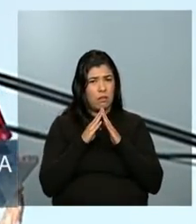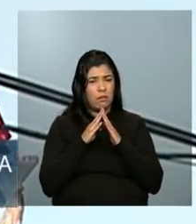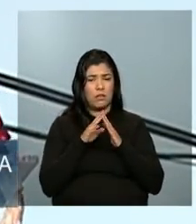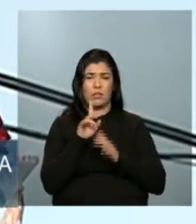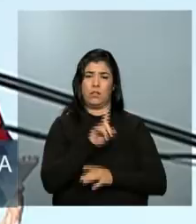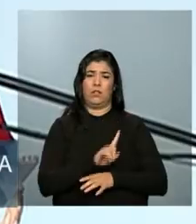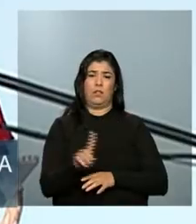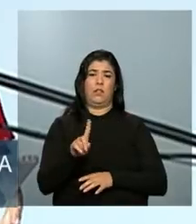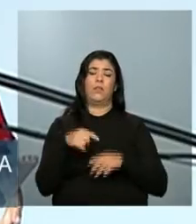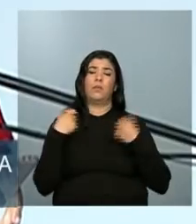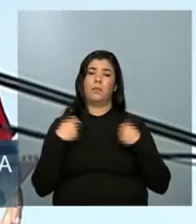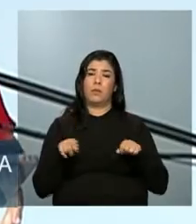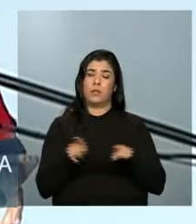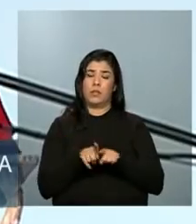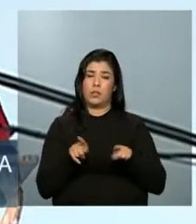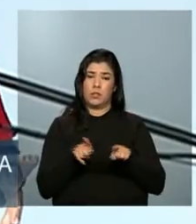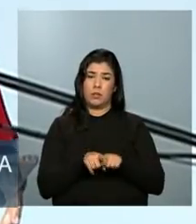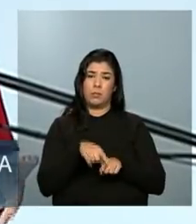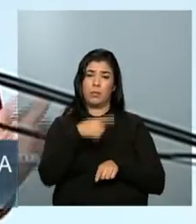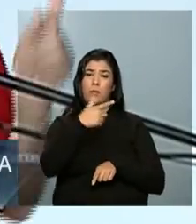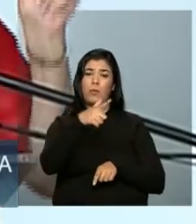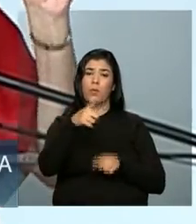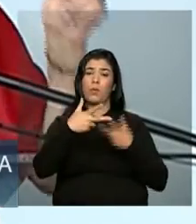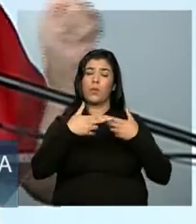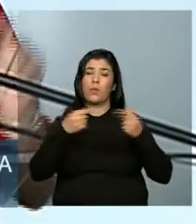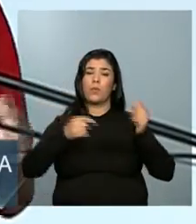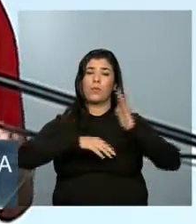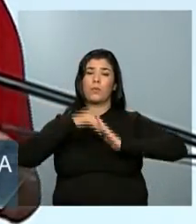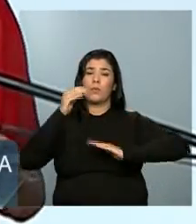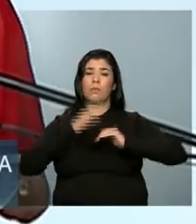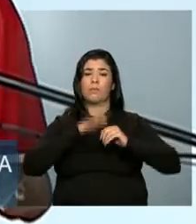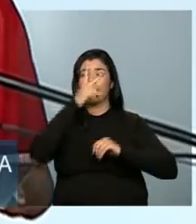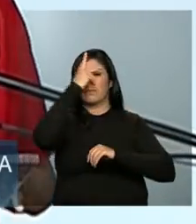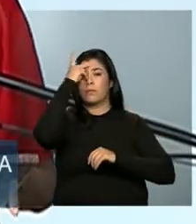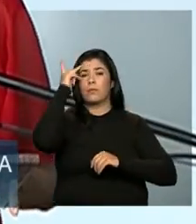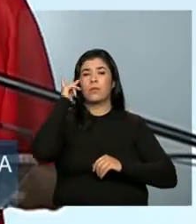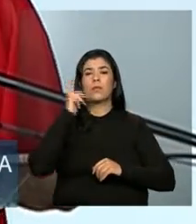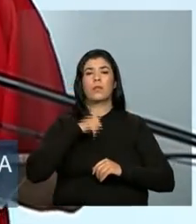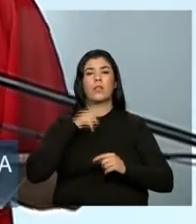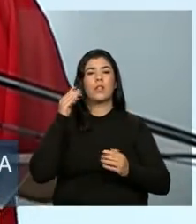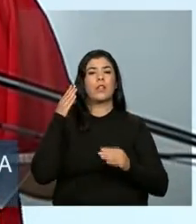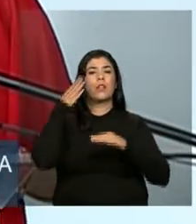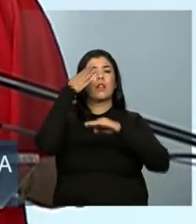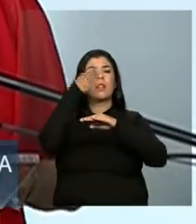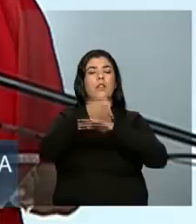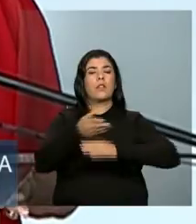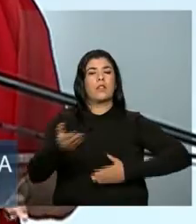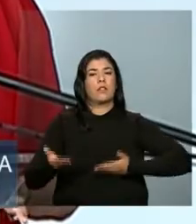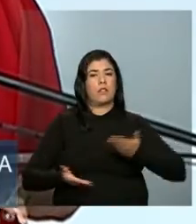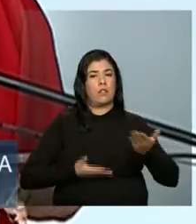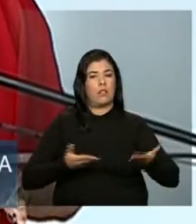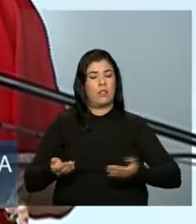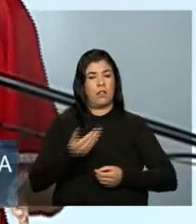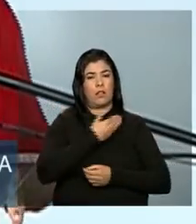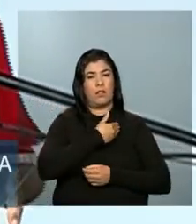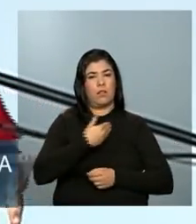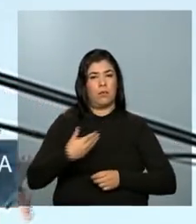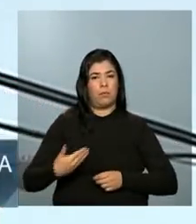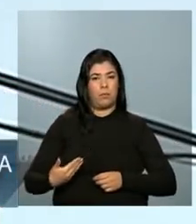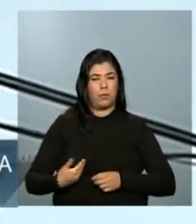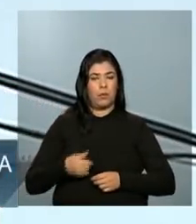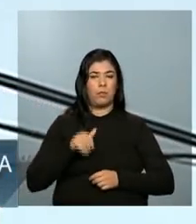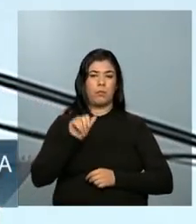residência. É necessário que as pessoas tenham acesso a serviços públicos de qualidade.